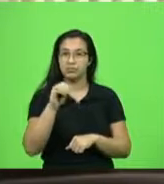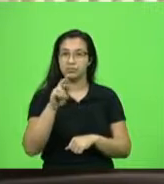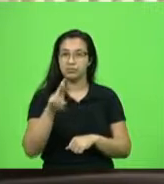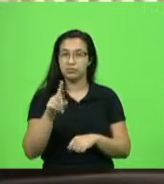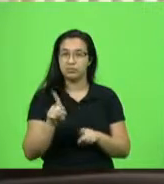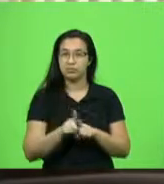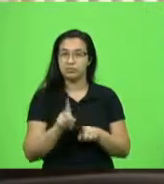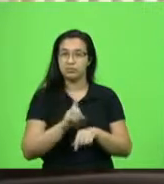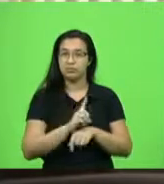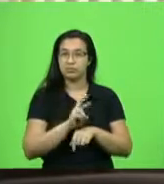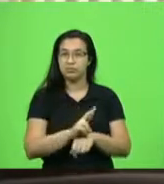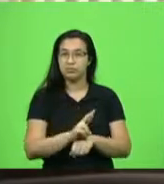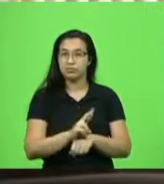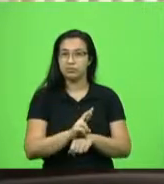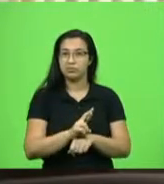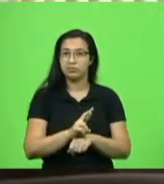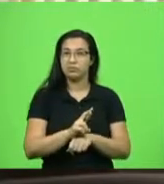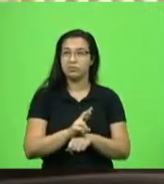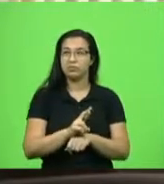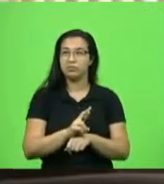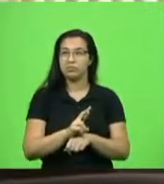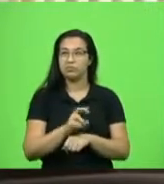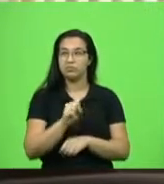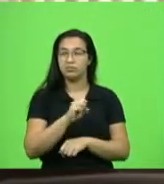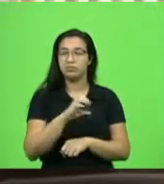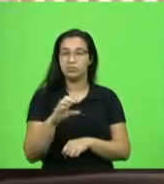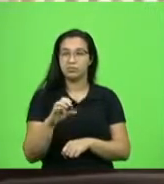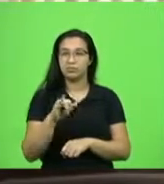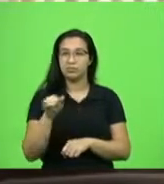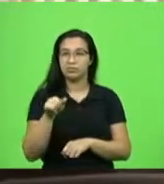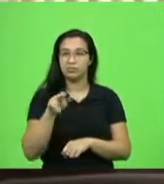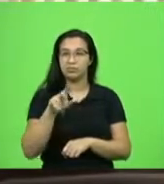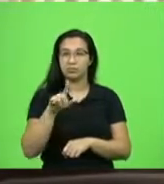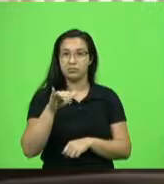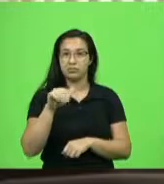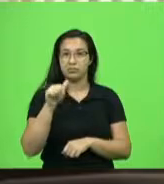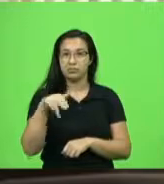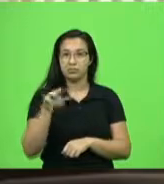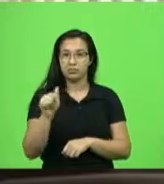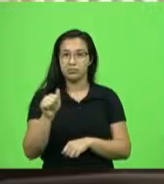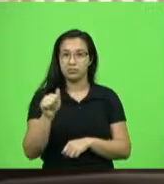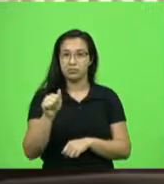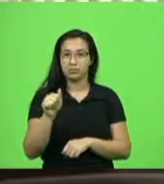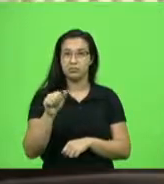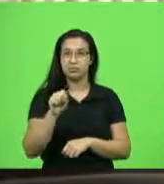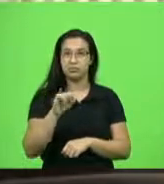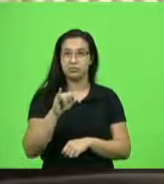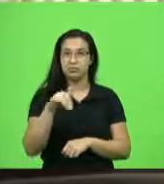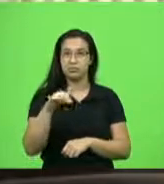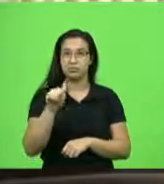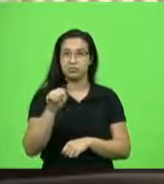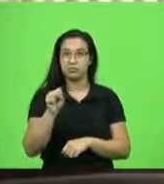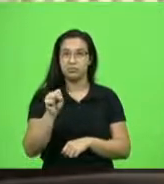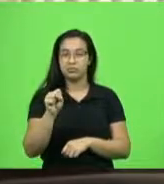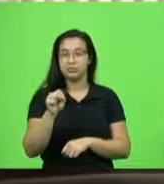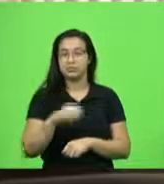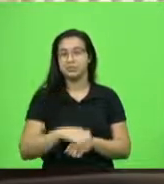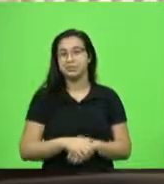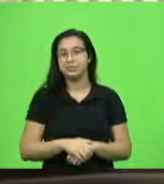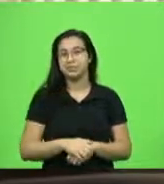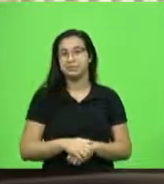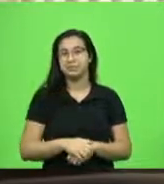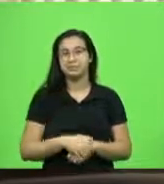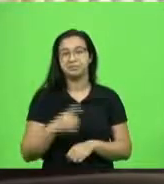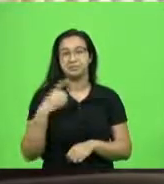atendimento pré-hospitalar móvel de Santa Catarina, a senhora Juliana Brasil Rodolfo Simas. Senhores deputados,